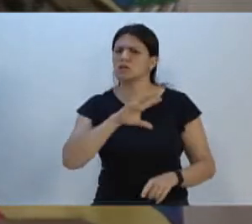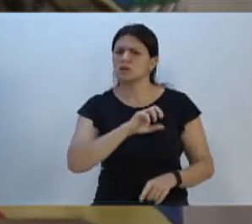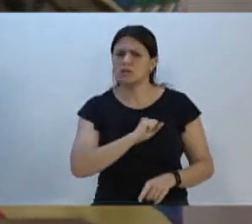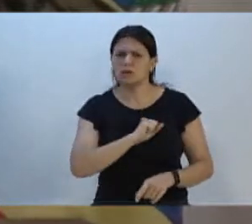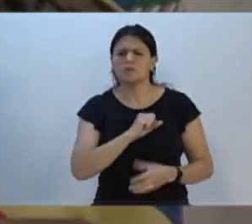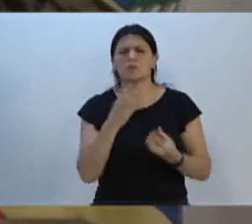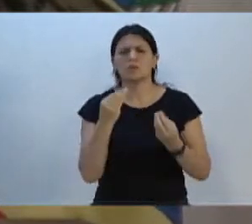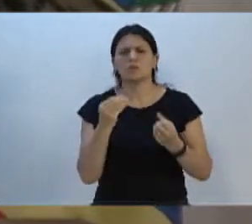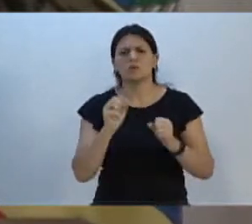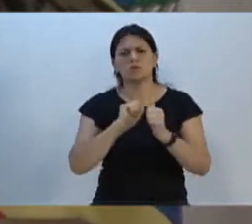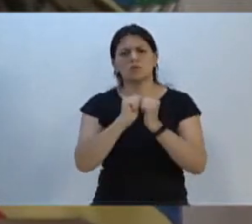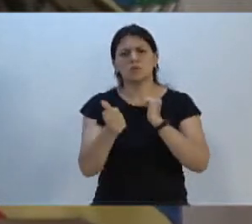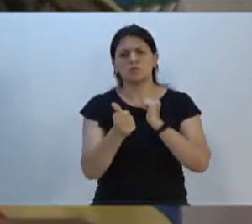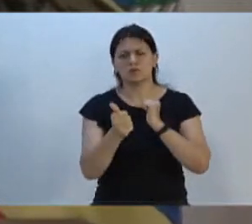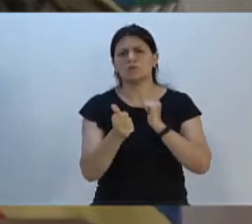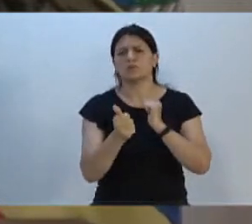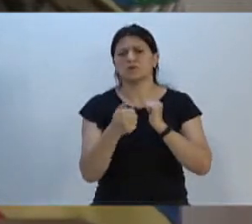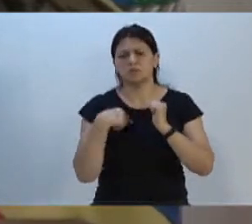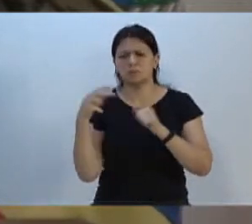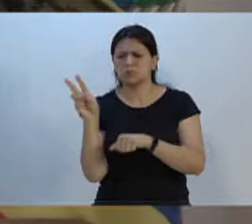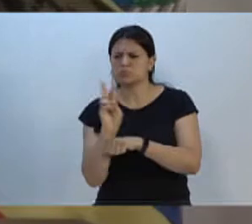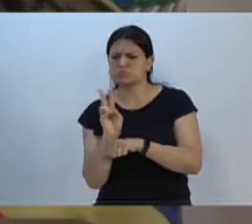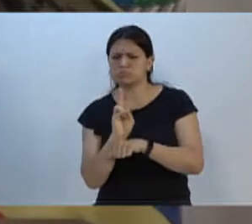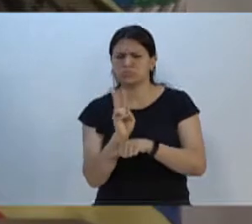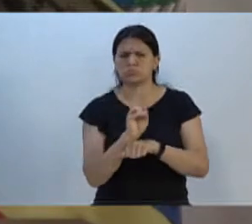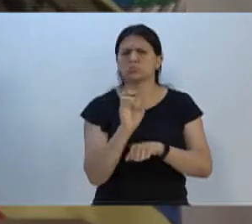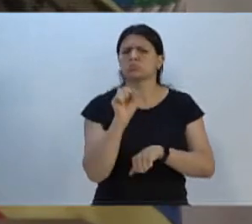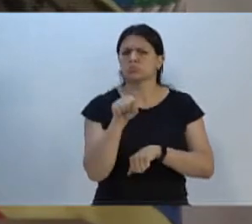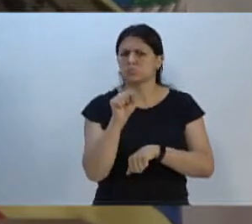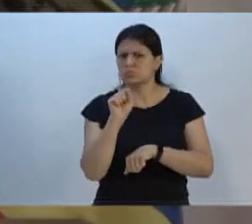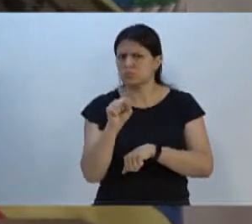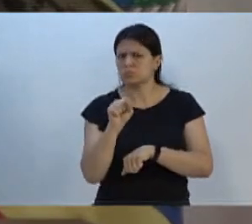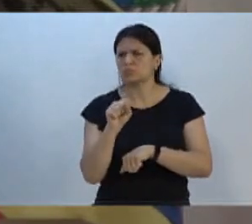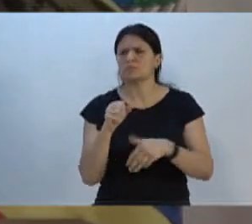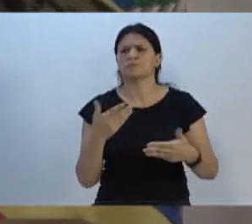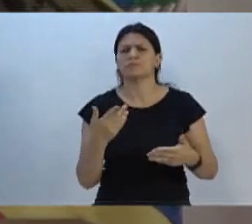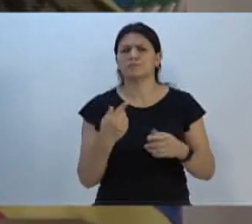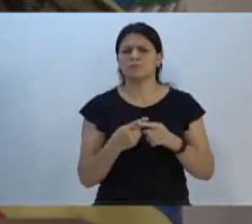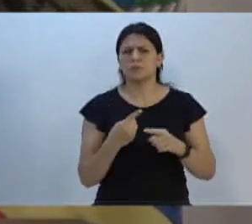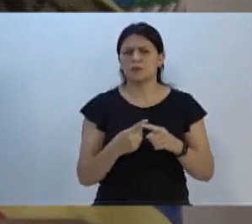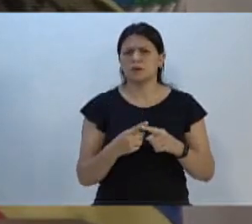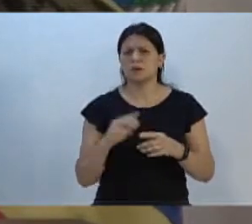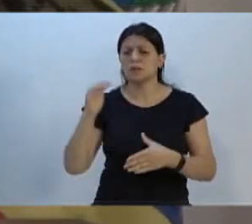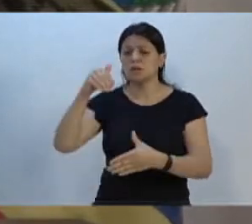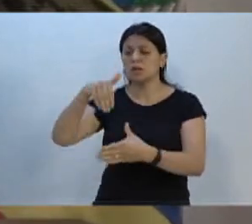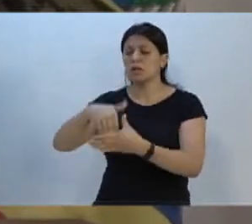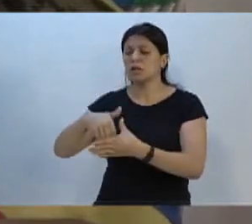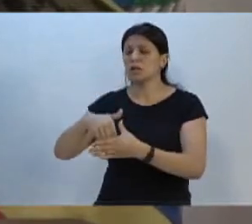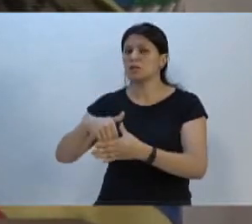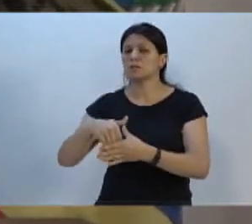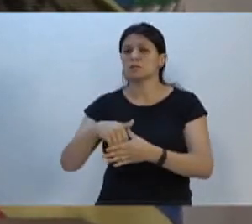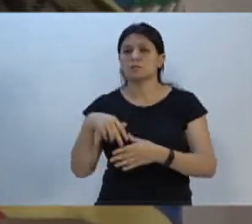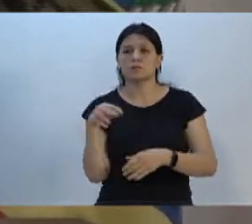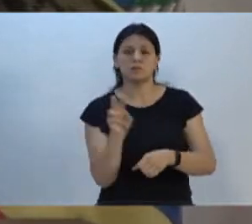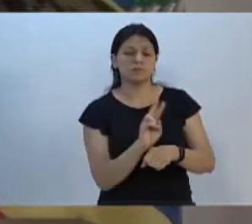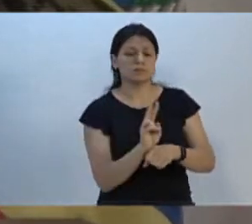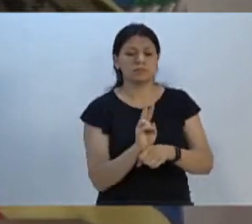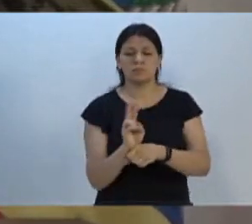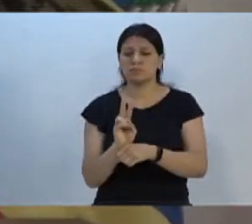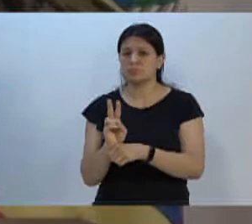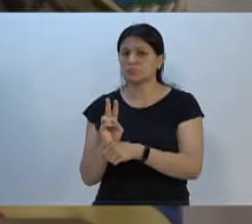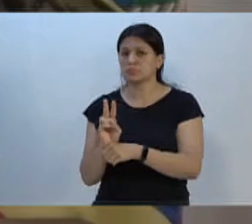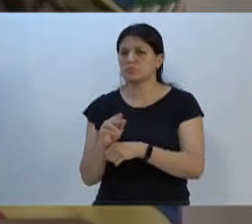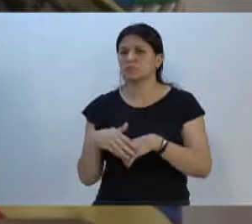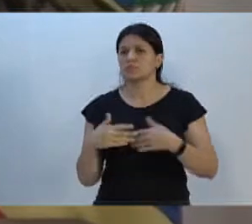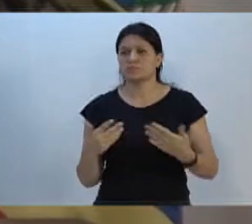esporte amador e estarei fiscalizando, fiscalizando essa eleição, estarei fiscalizando quem foi eleito,